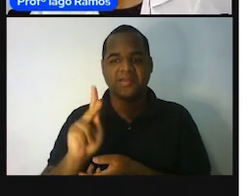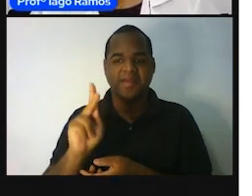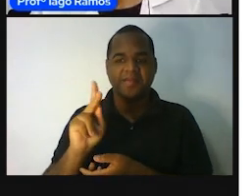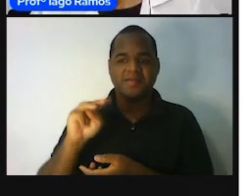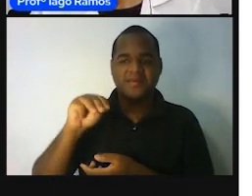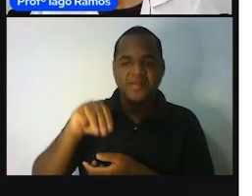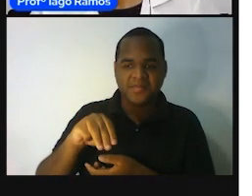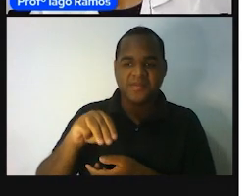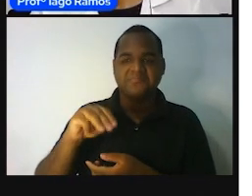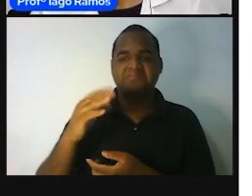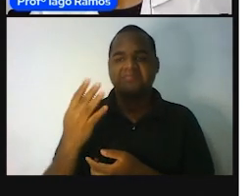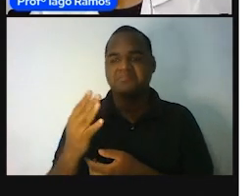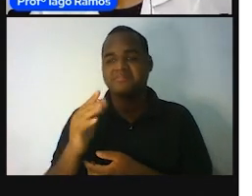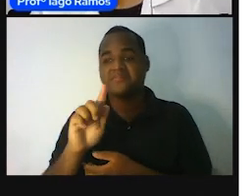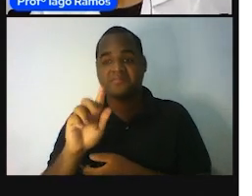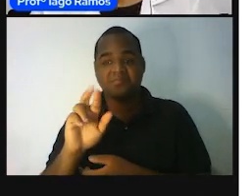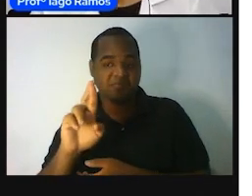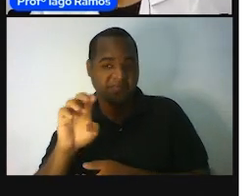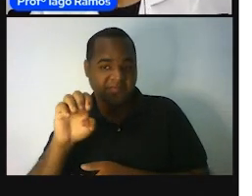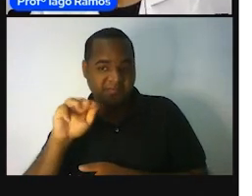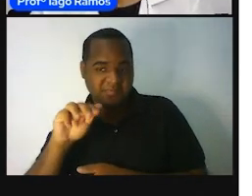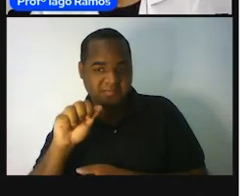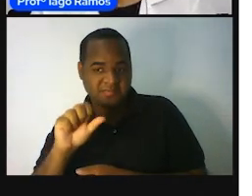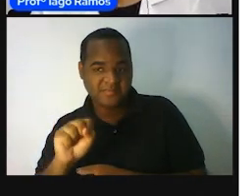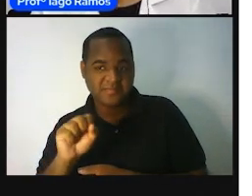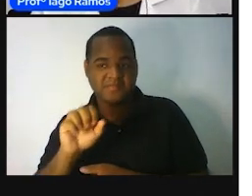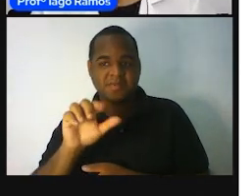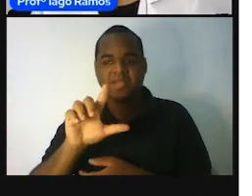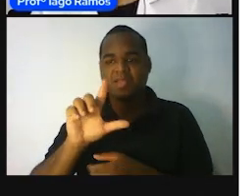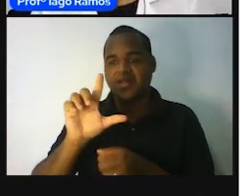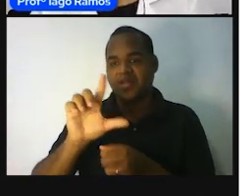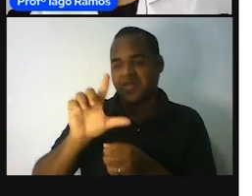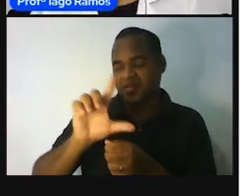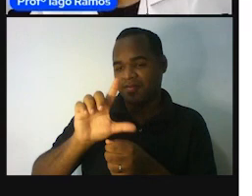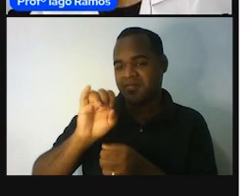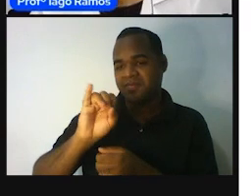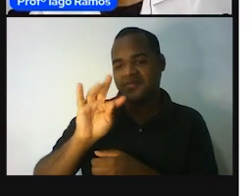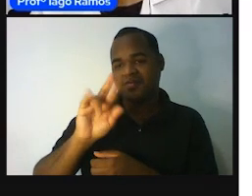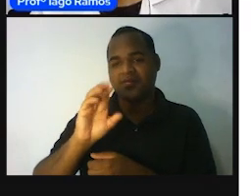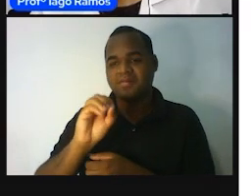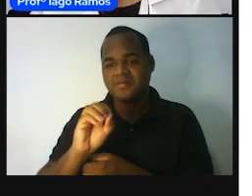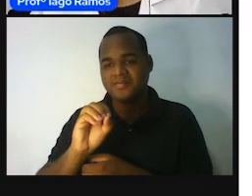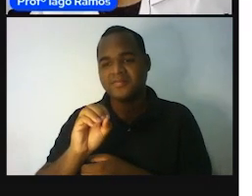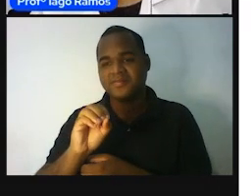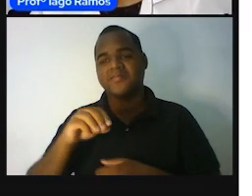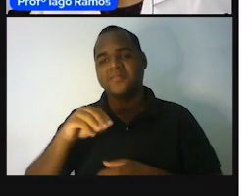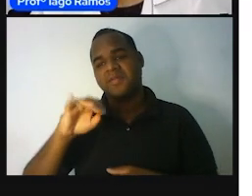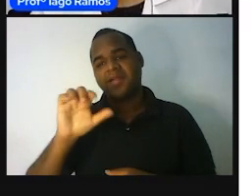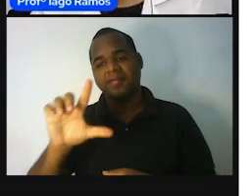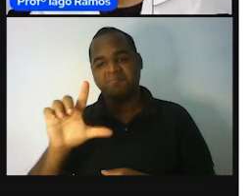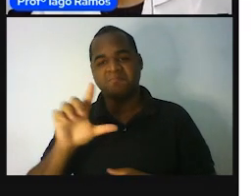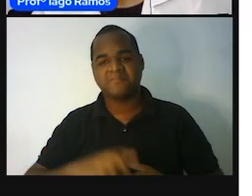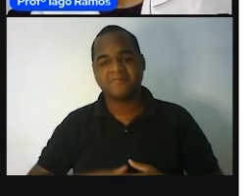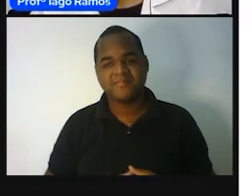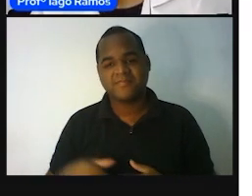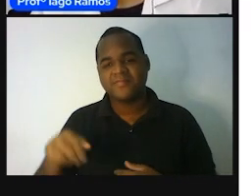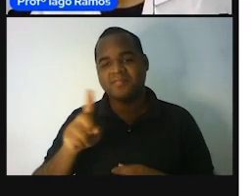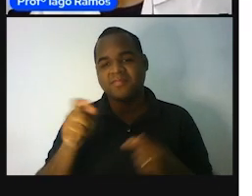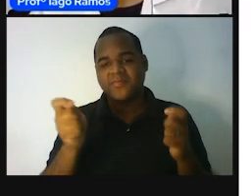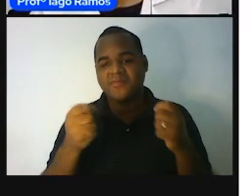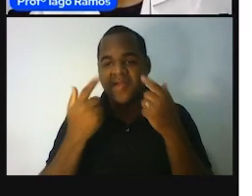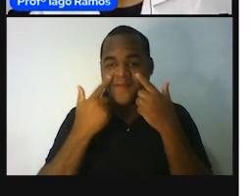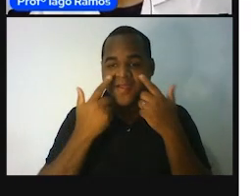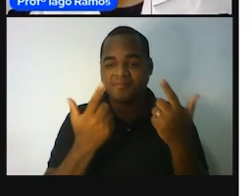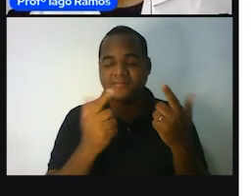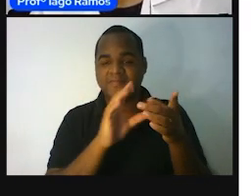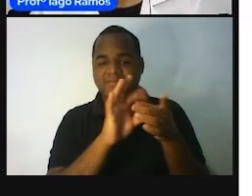o grama, quilograma, litro... e aí a gente vai ver como vai ficar essas coisas nos instais